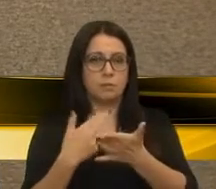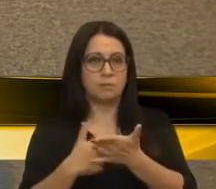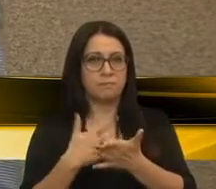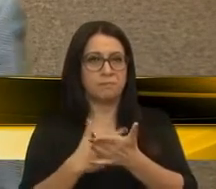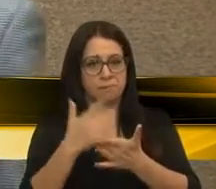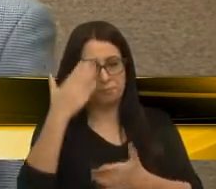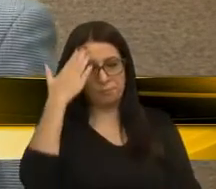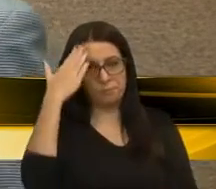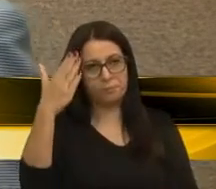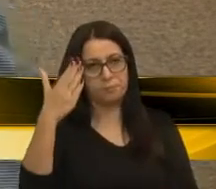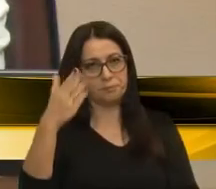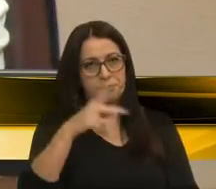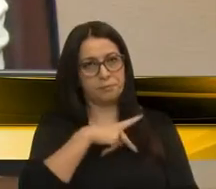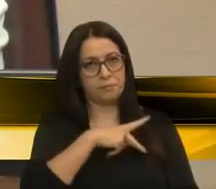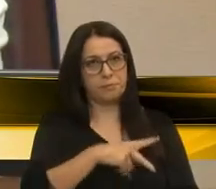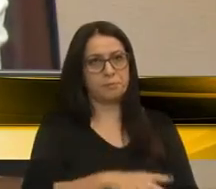Obrigado, senhora presidente.